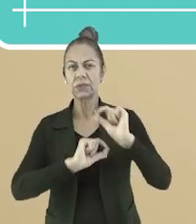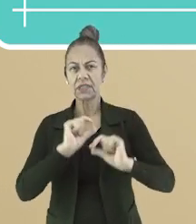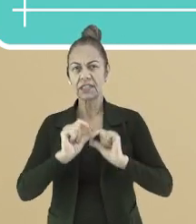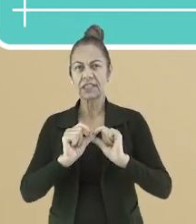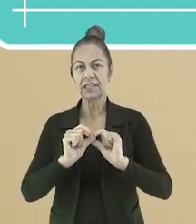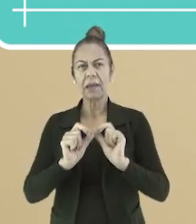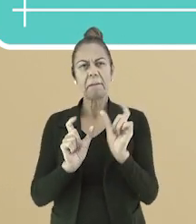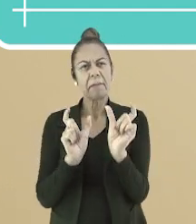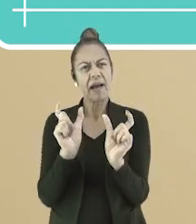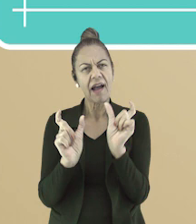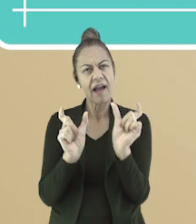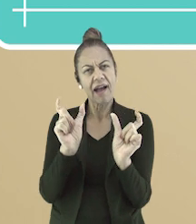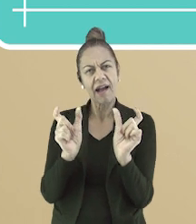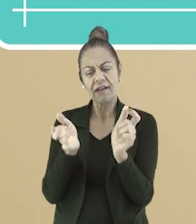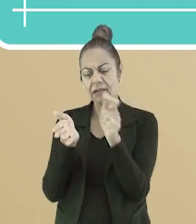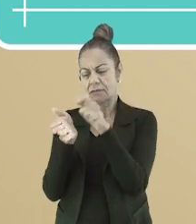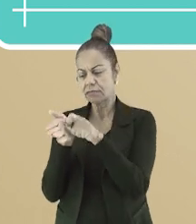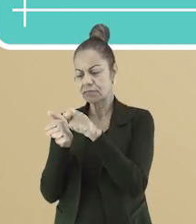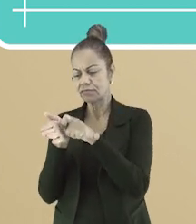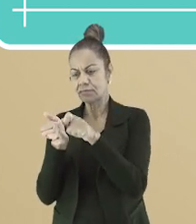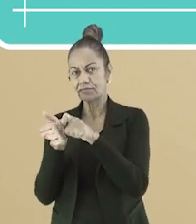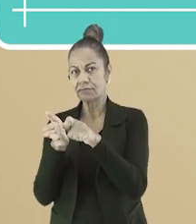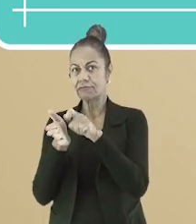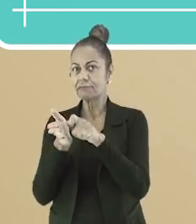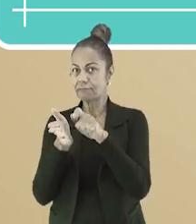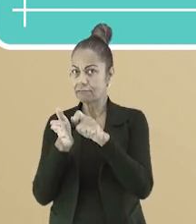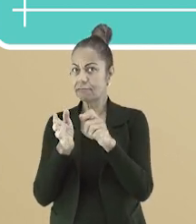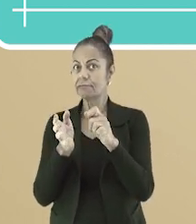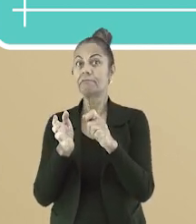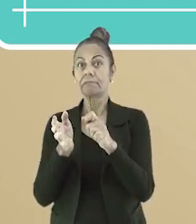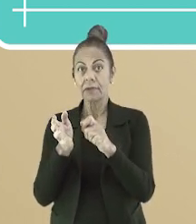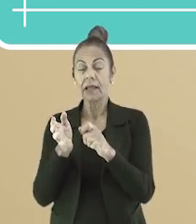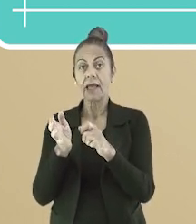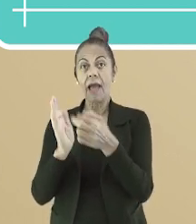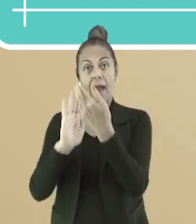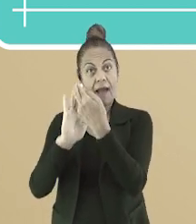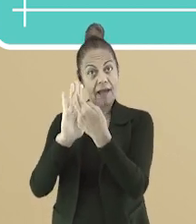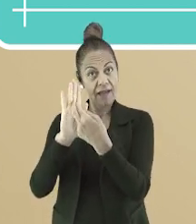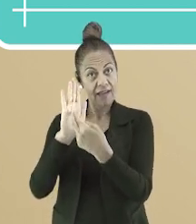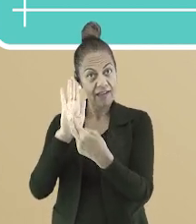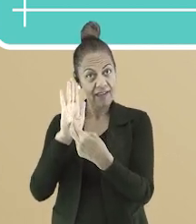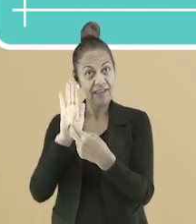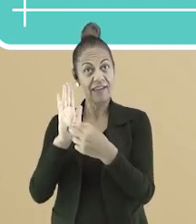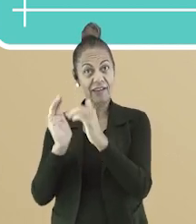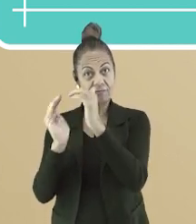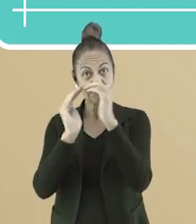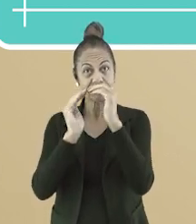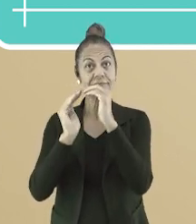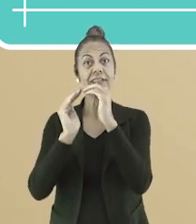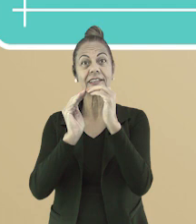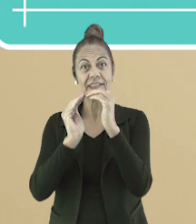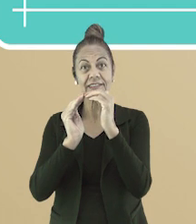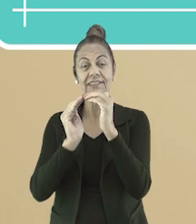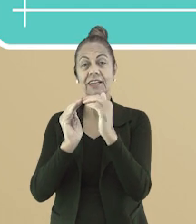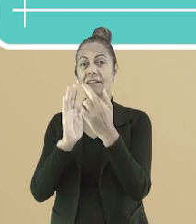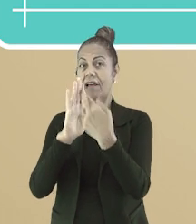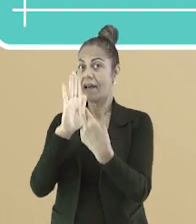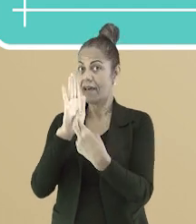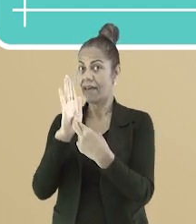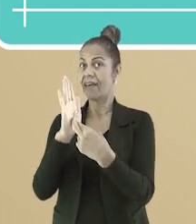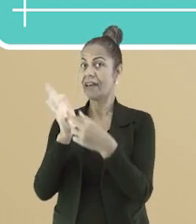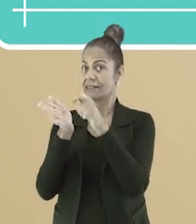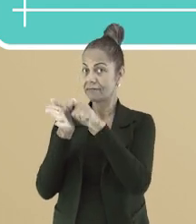Trabalhabilidade. Escrever palavras com correção ortográfica obedecendo as convenções da língua escrita. E tem como objetivo